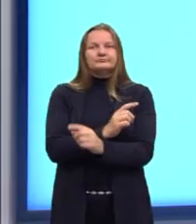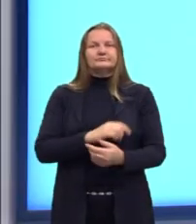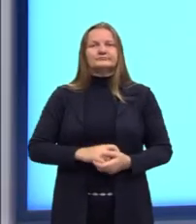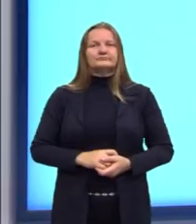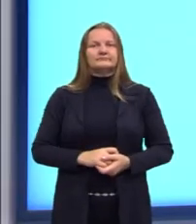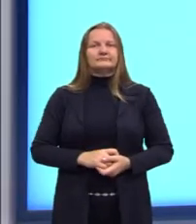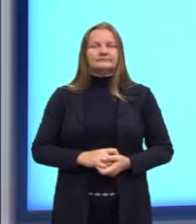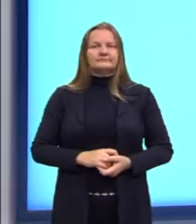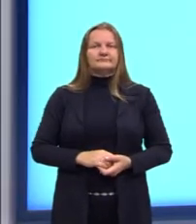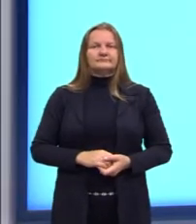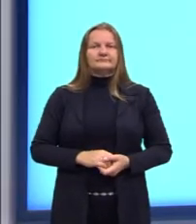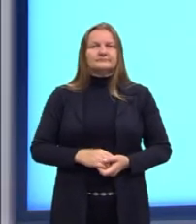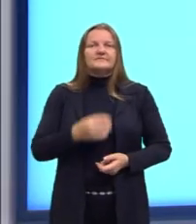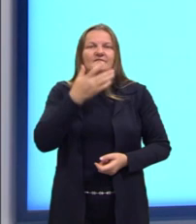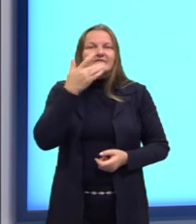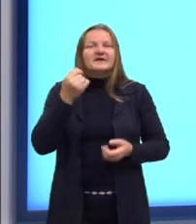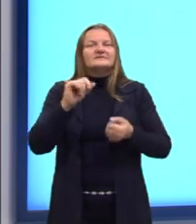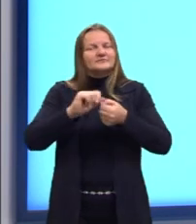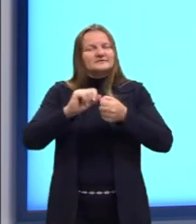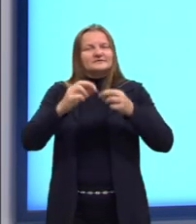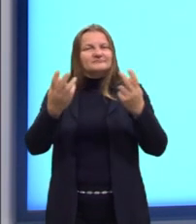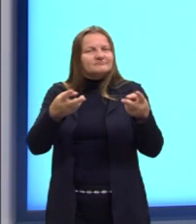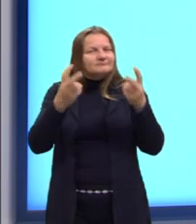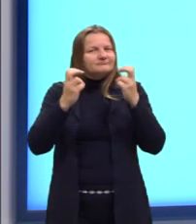a 14. Aí é fácil fazer o cálculo.